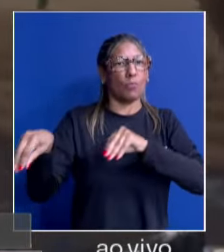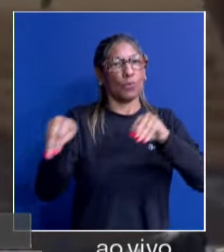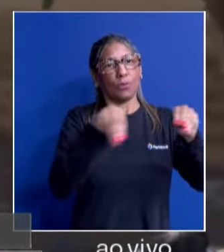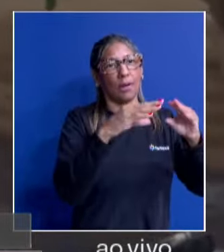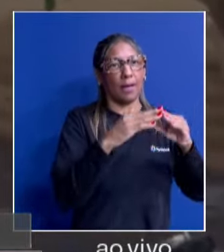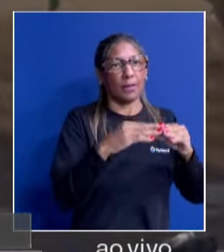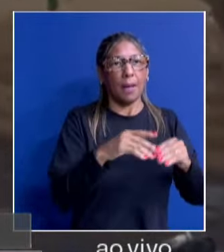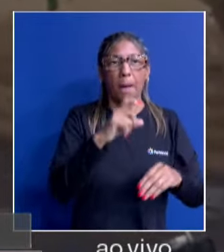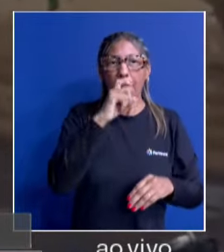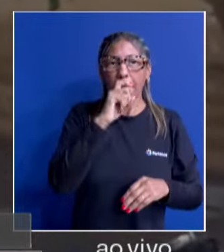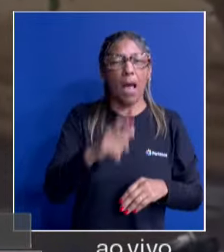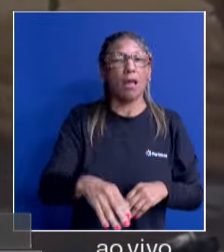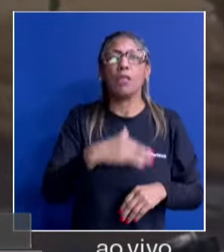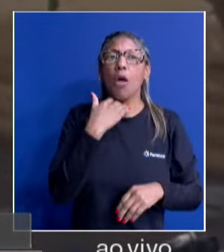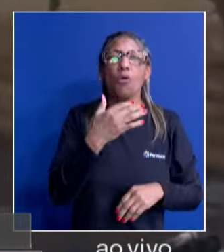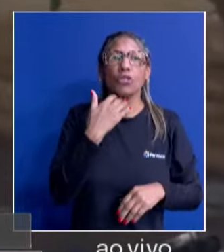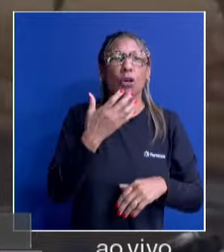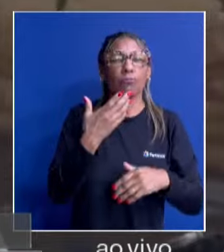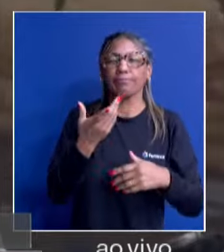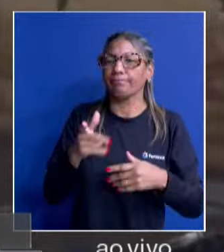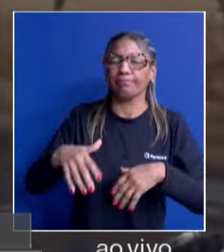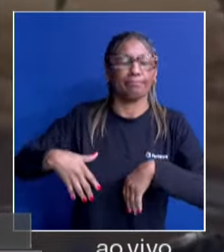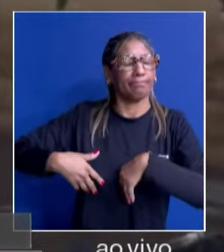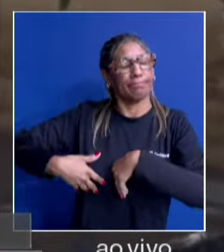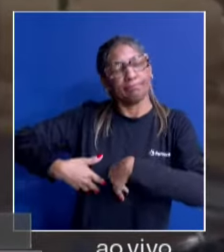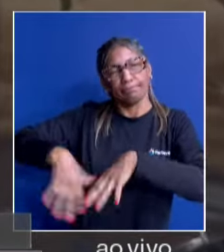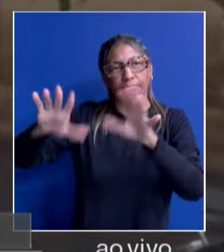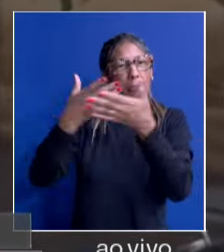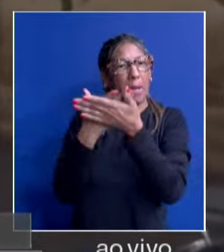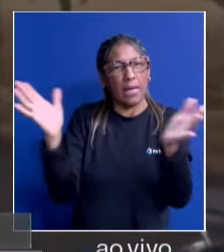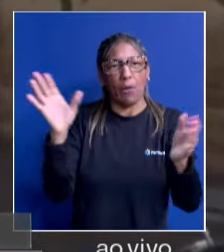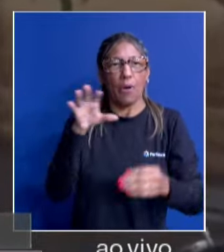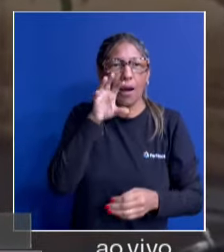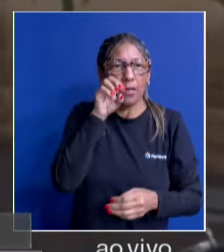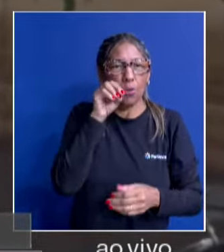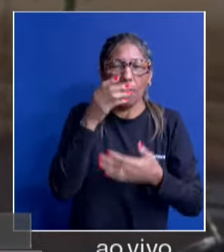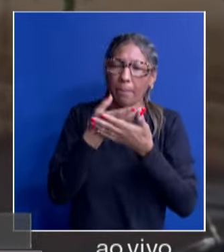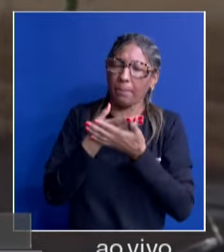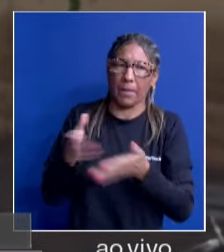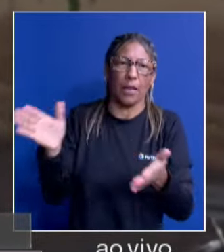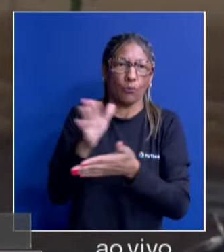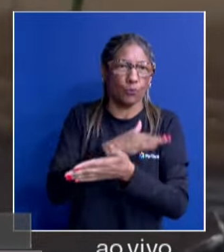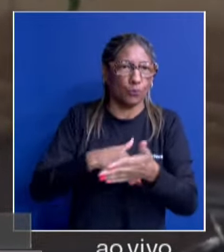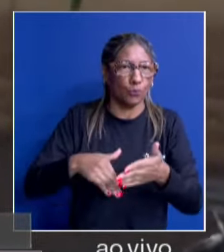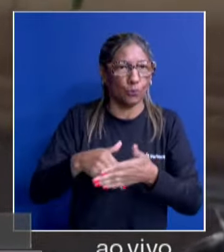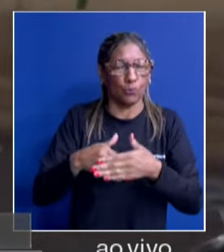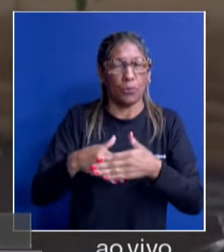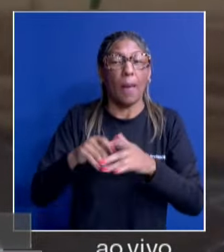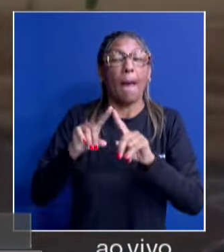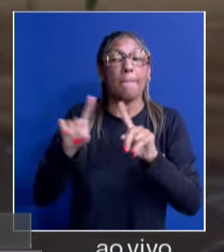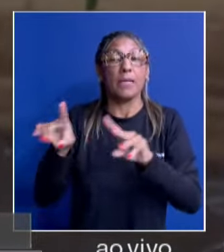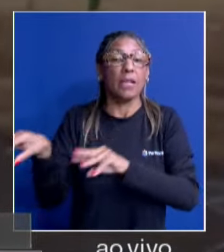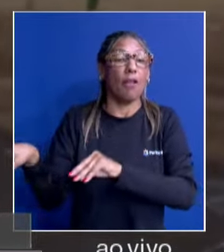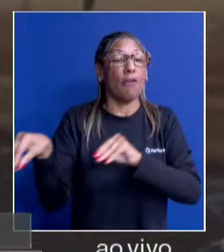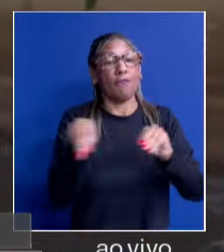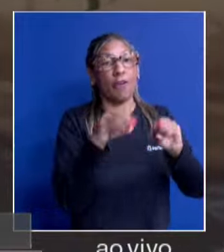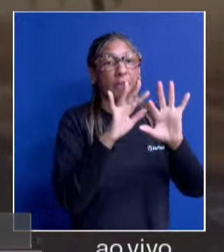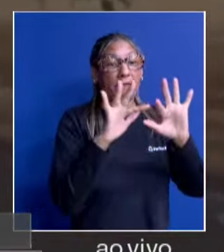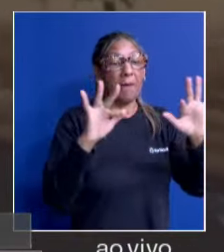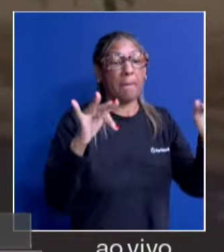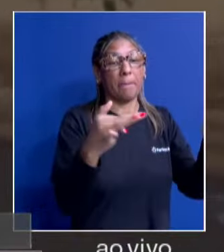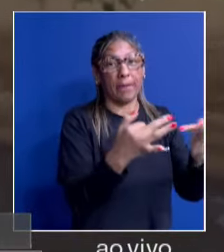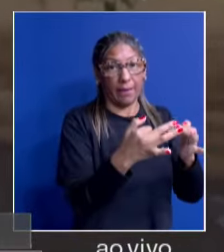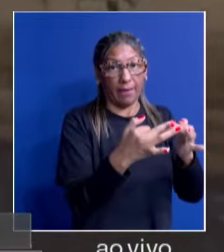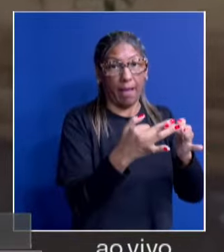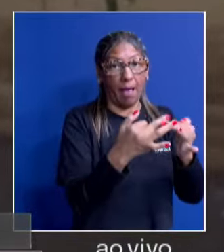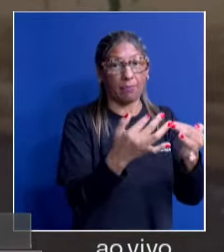conseguiu tirar nada, os bichinhos não conseguiu tirar. Ele foi com a minha cachorra, eu tenho dois gatos e uma cachorra. E foi para uma casa de um amigo, seria de esterefizos,